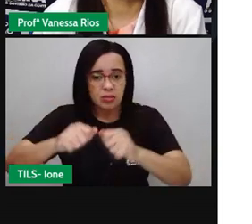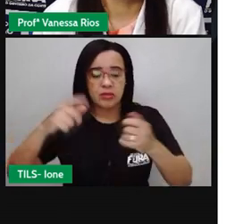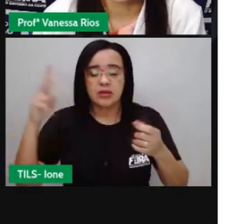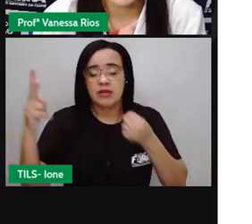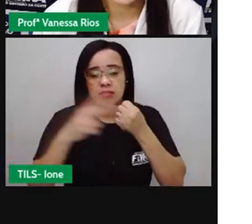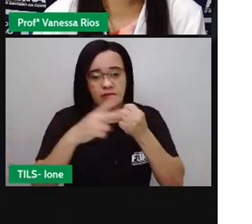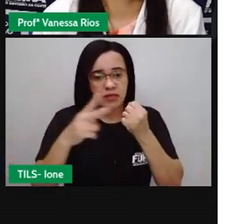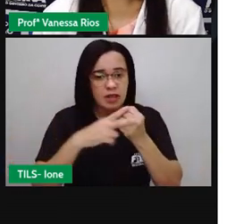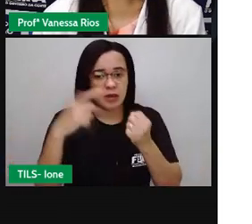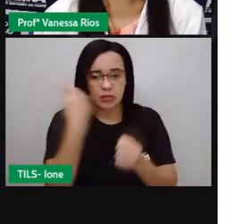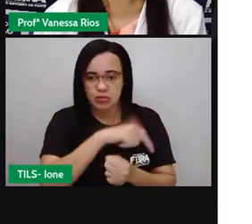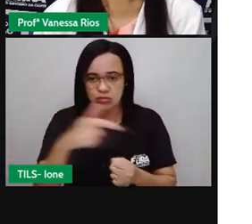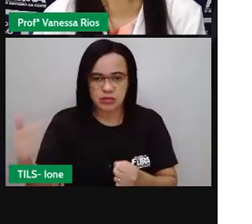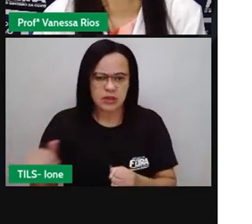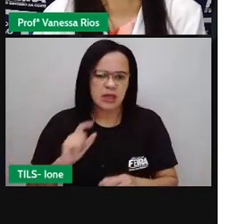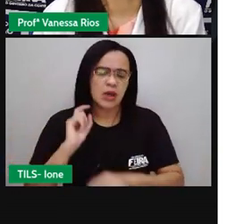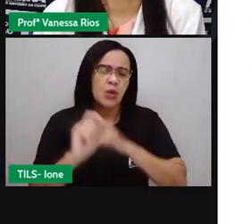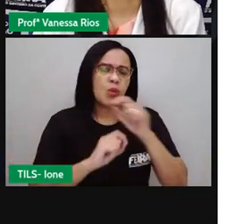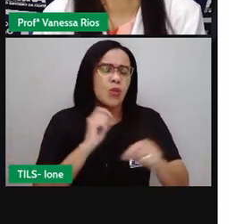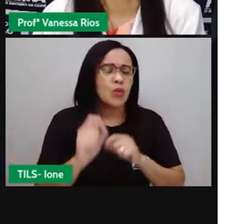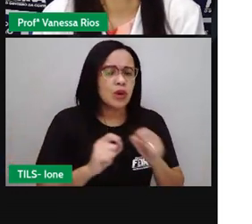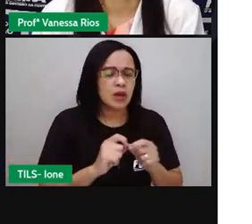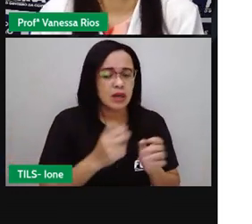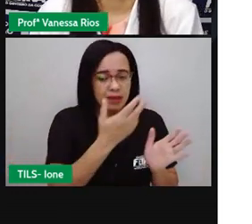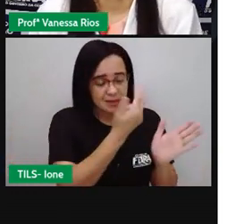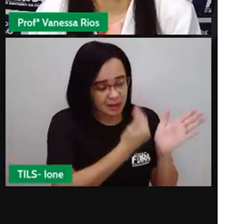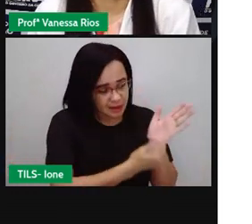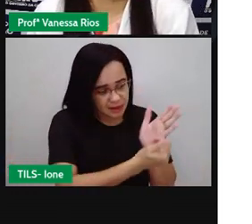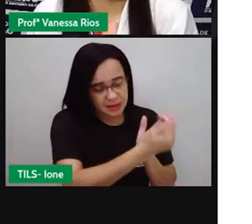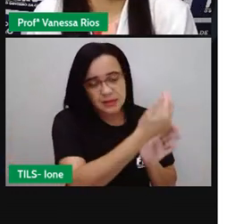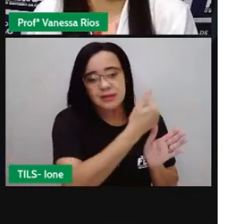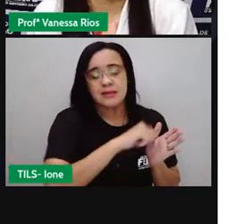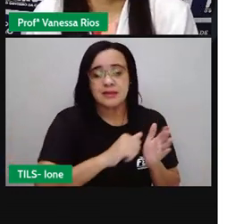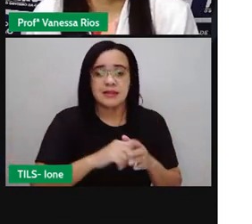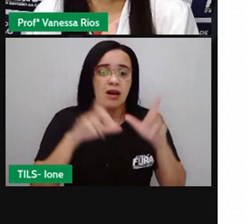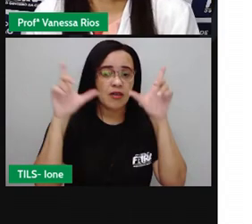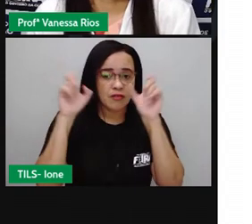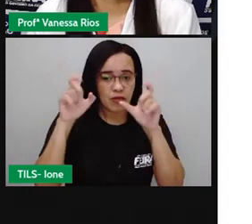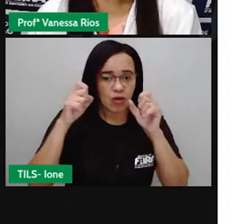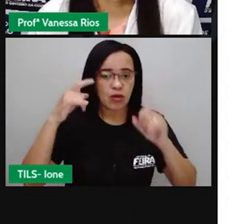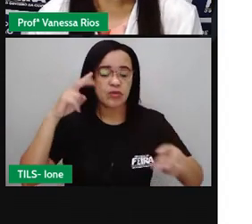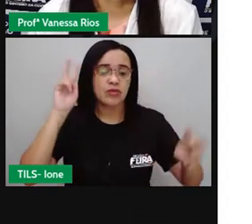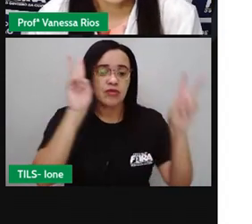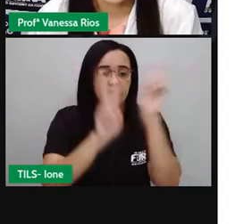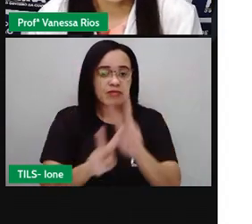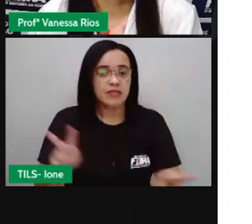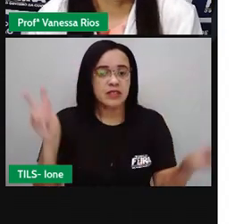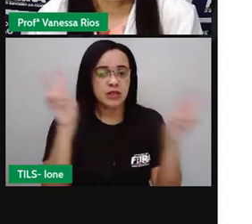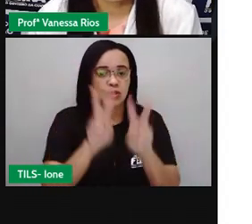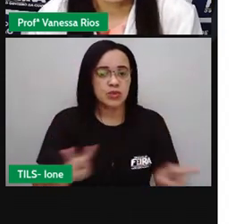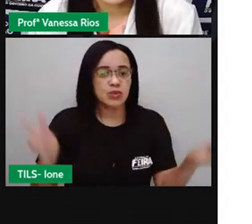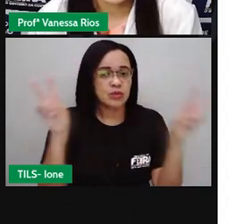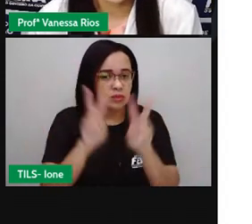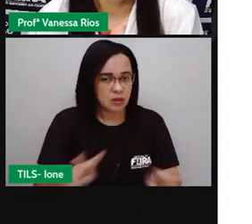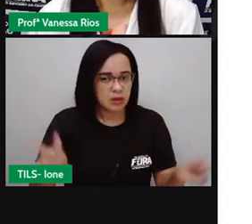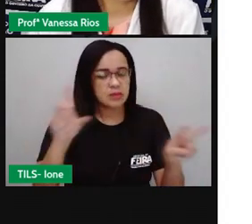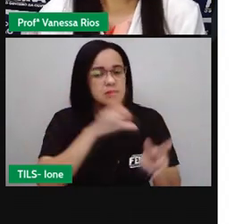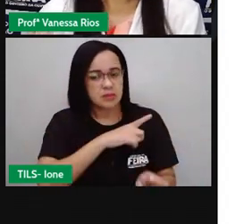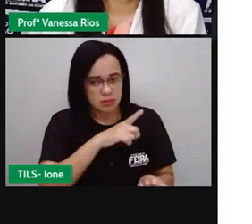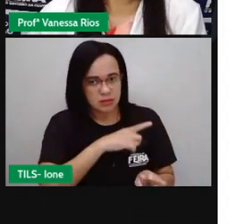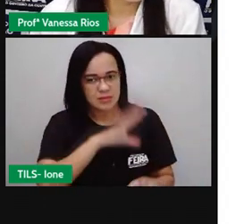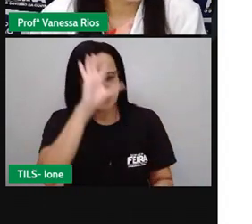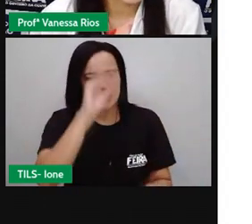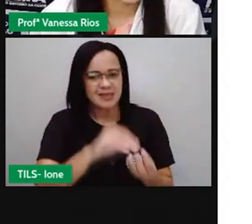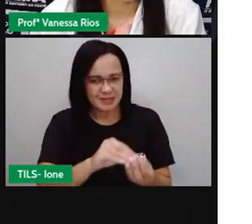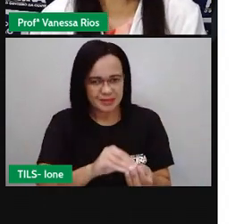sinais visuais para que a comunicação ela seja completa. Quando a gente estudou aí sobre o